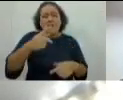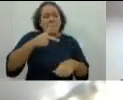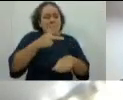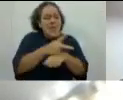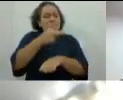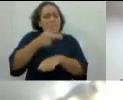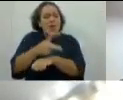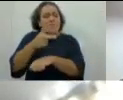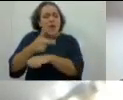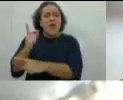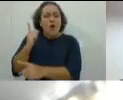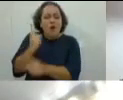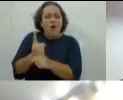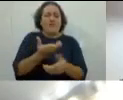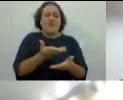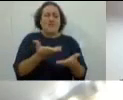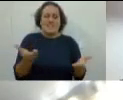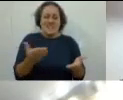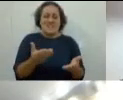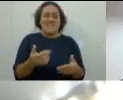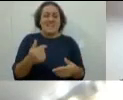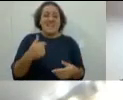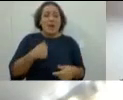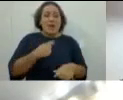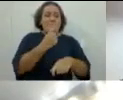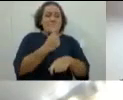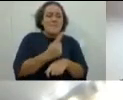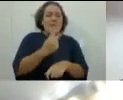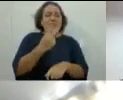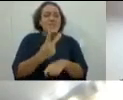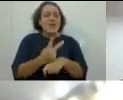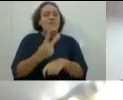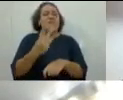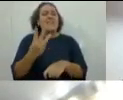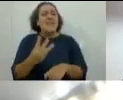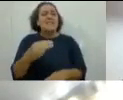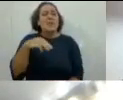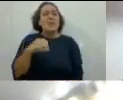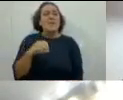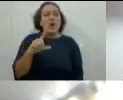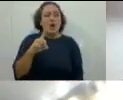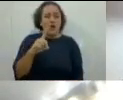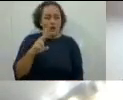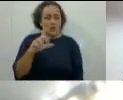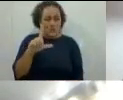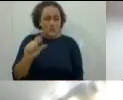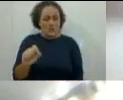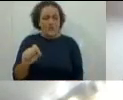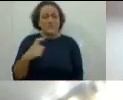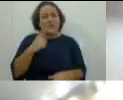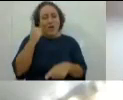períodos, tá? Estarei com vocês, primeiro, segundo e terceiro módulo.